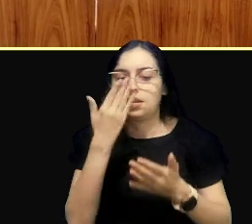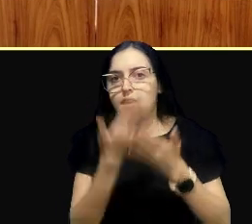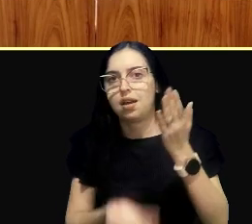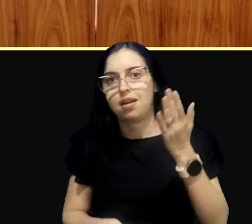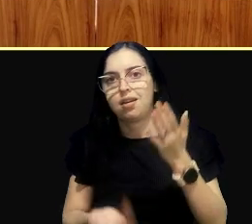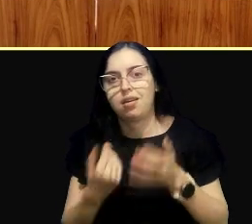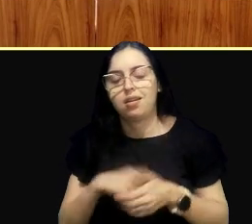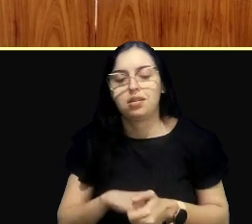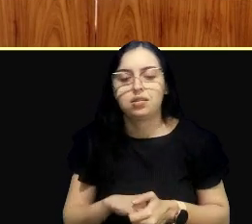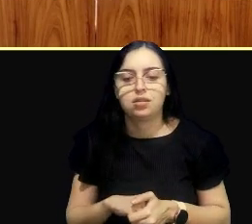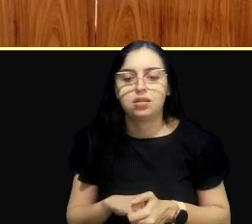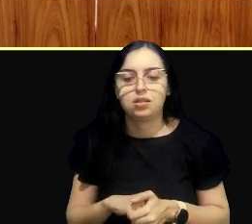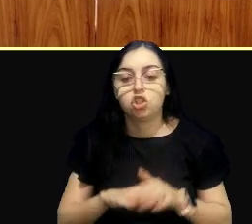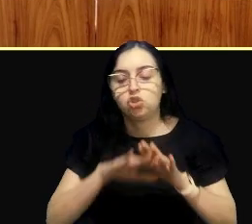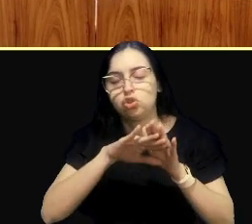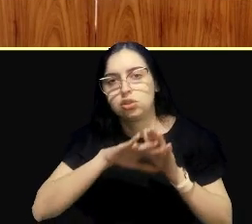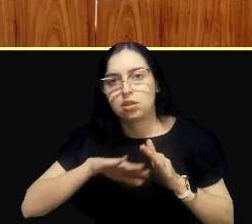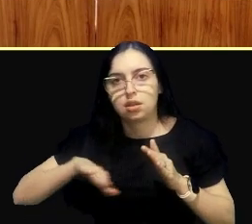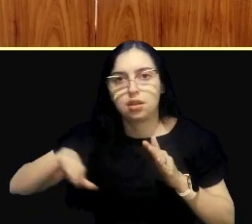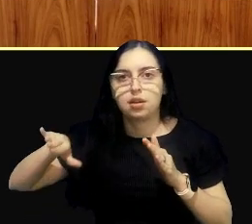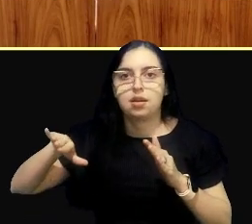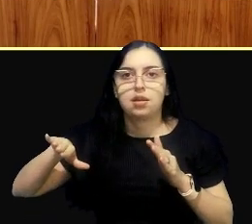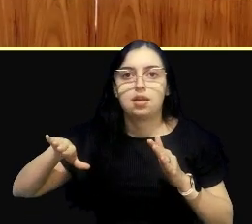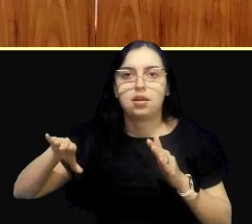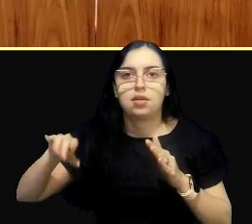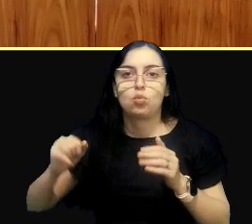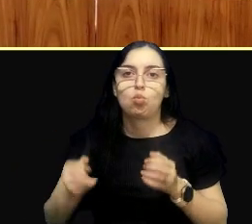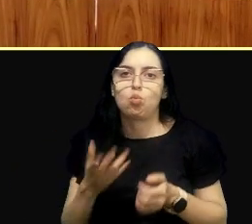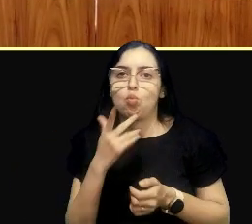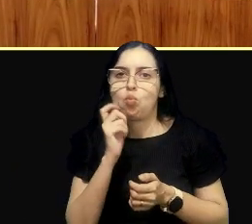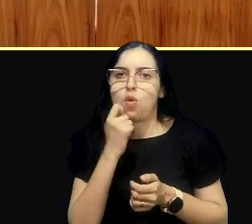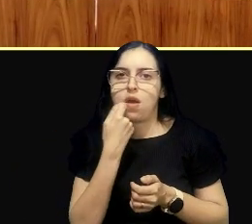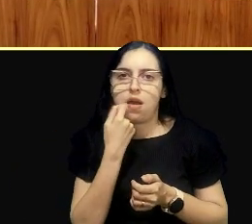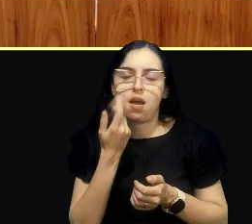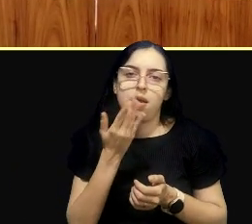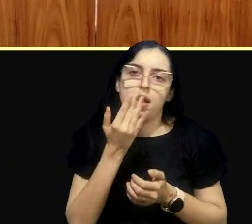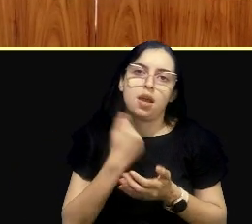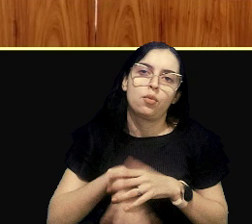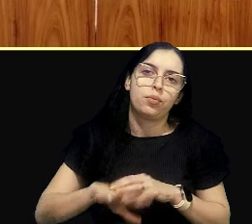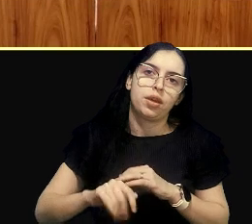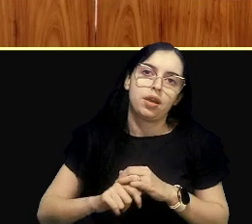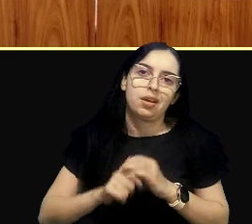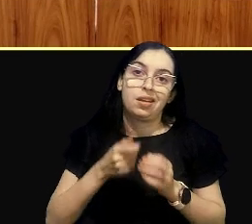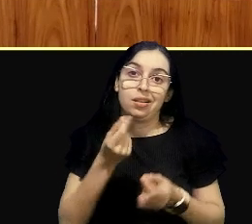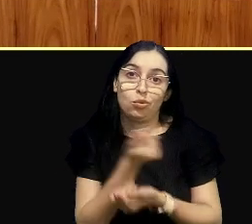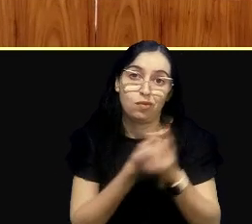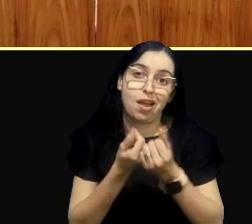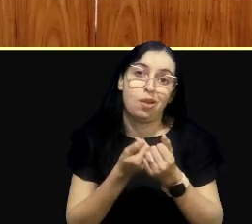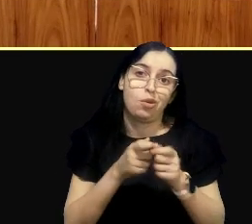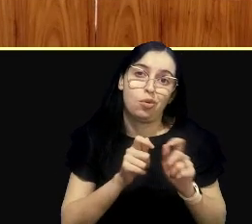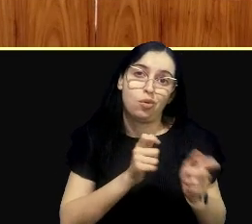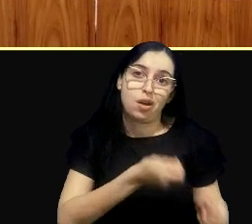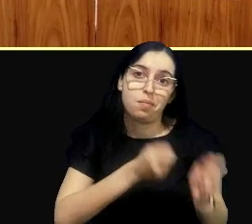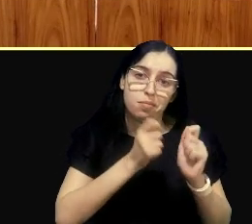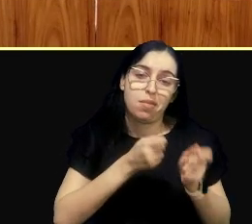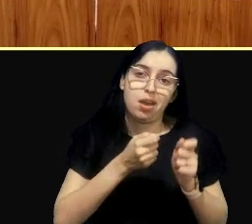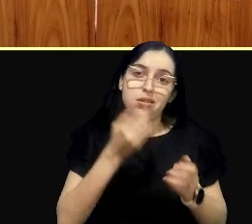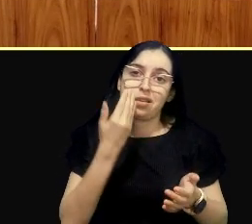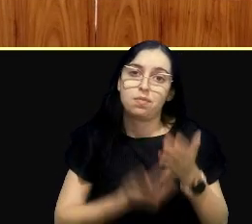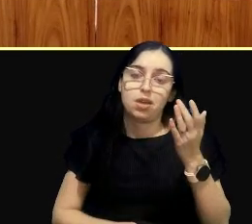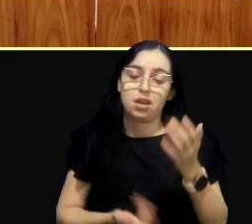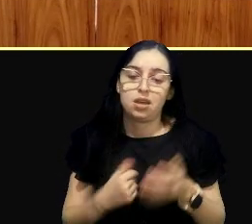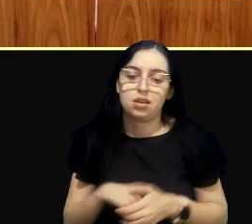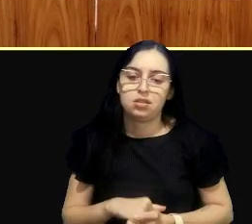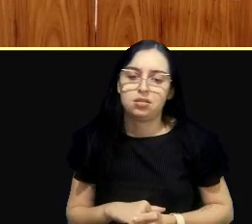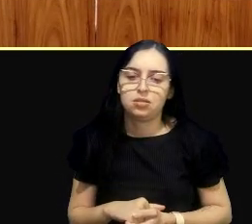própria retirada do seu ganha-pão de pesca. E aí a gente analisa tudo isso. A